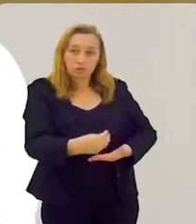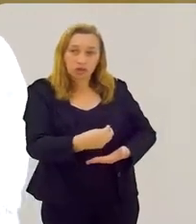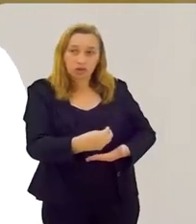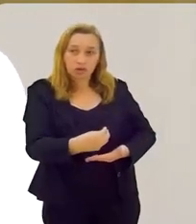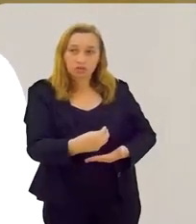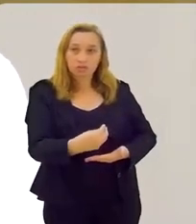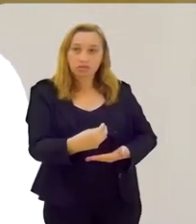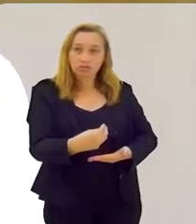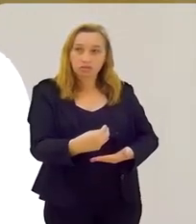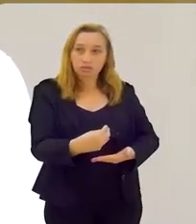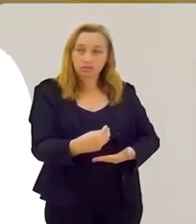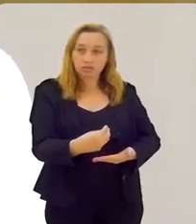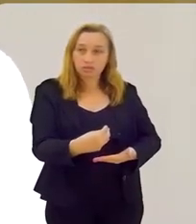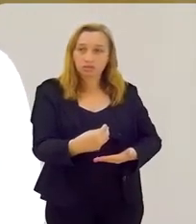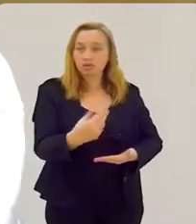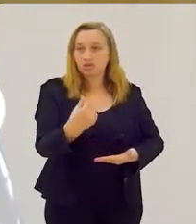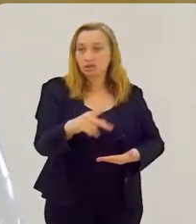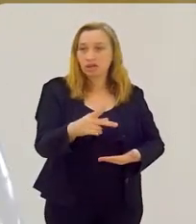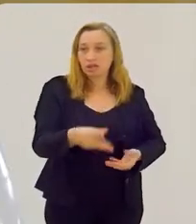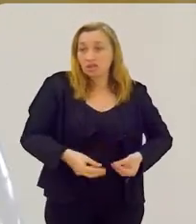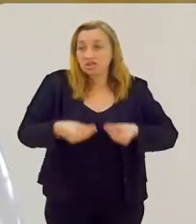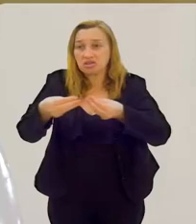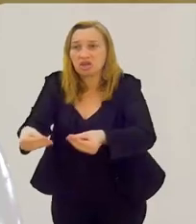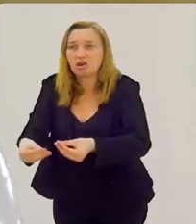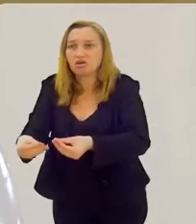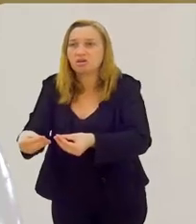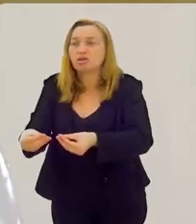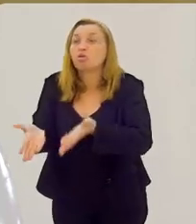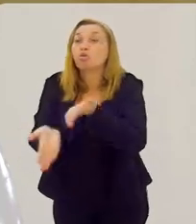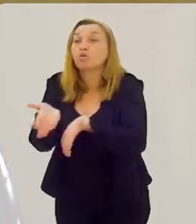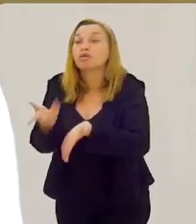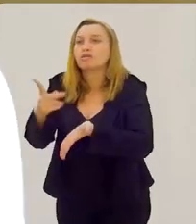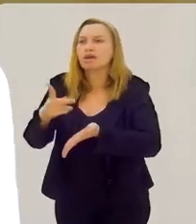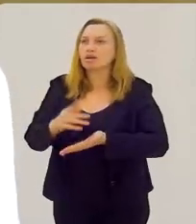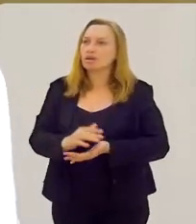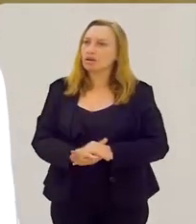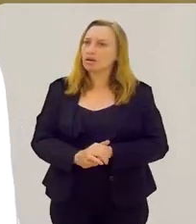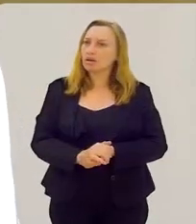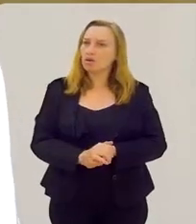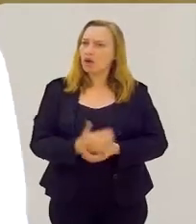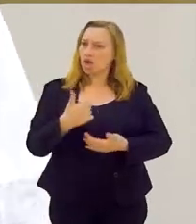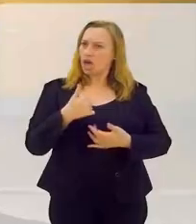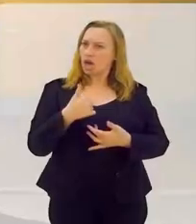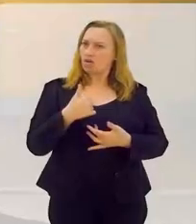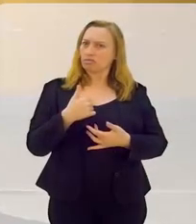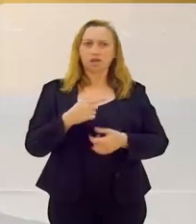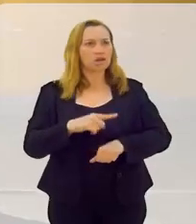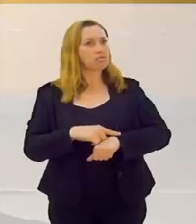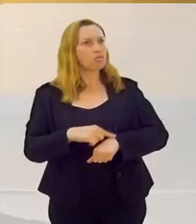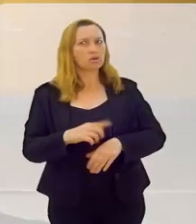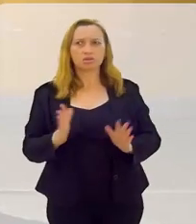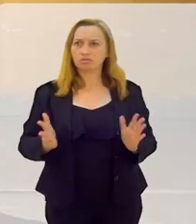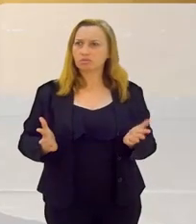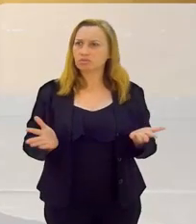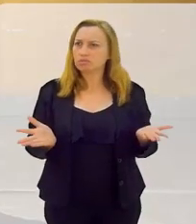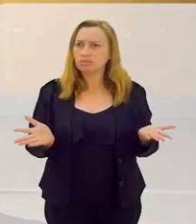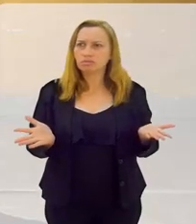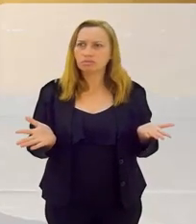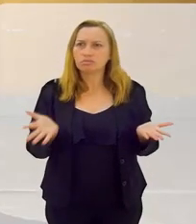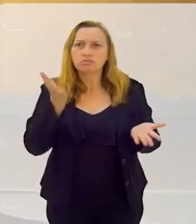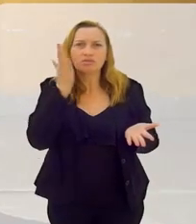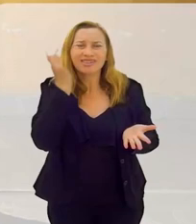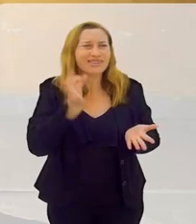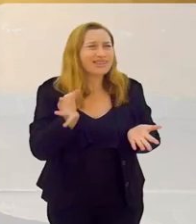carnal da filha dela e entregou nas minhas mãos e disse, cuide dele. Eu, naquela hora, fiquei,